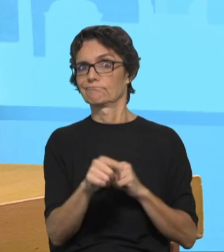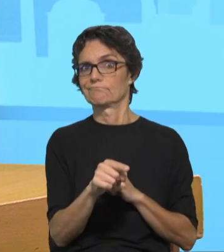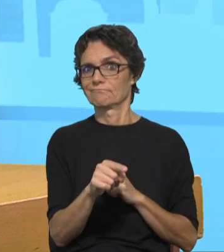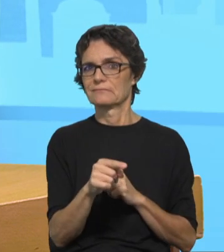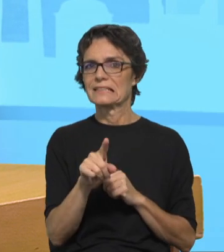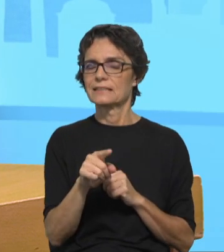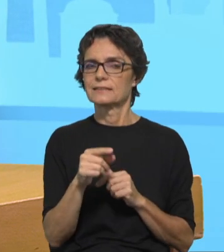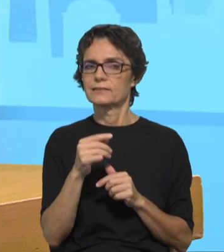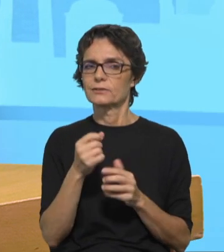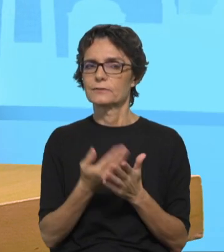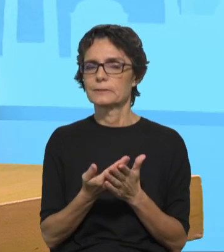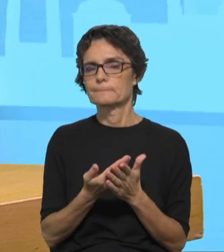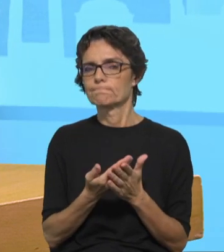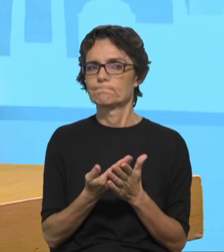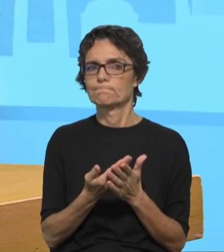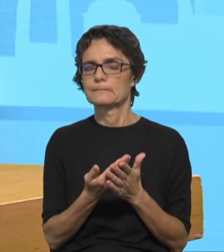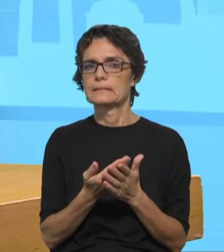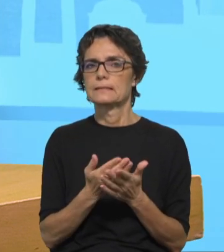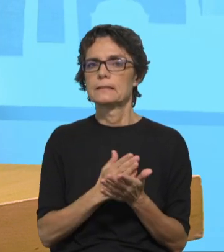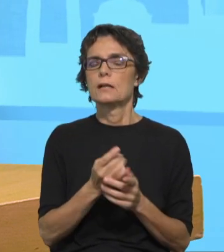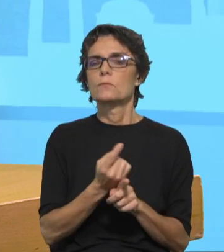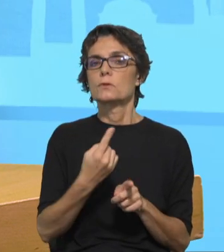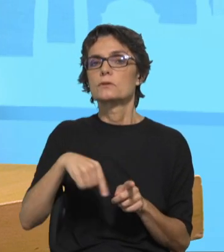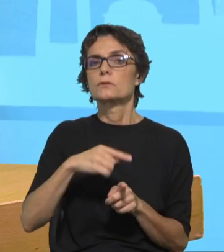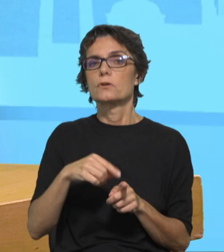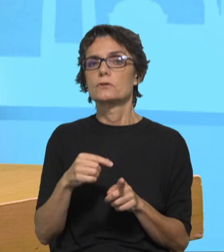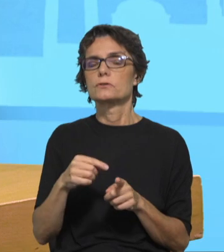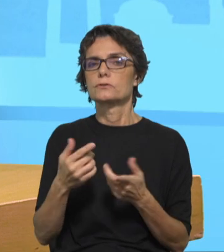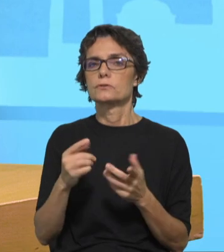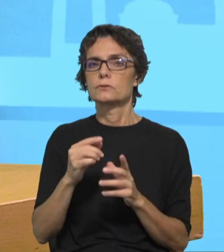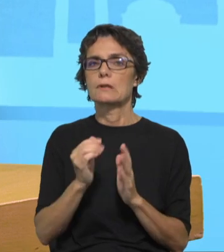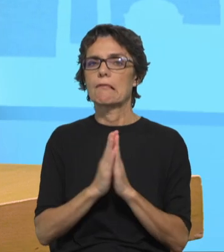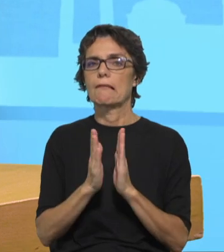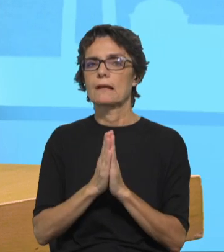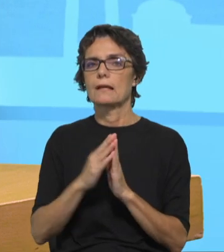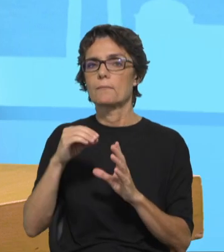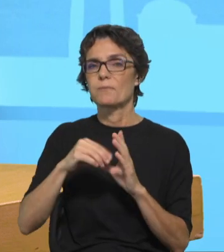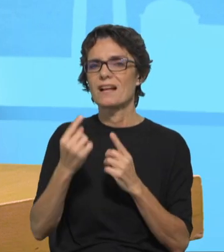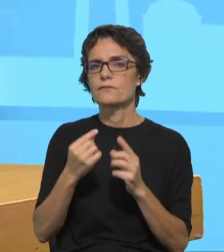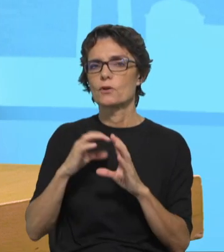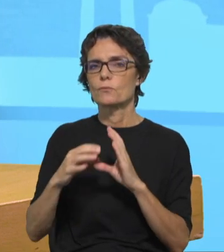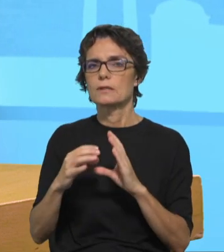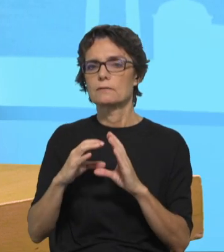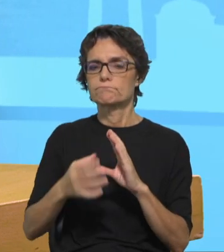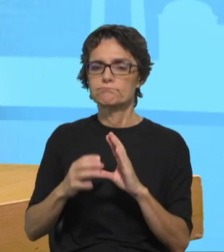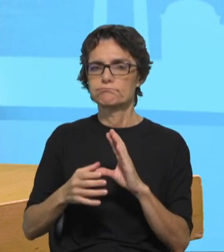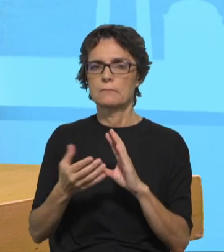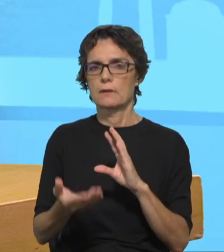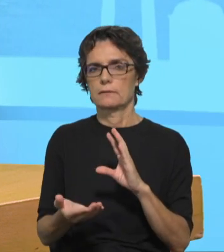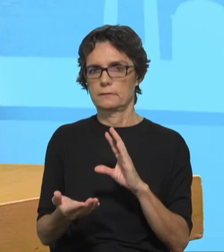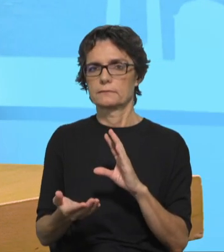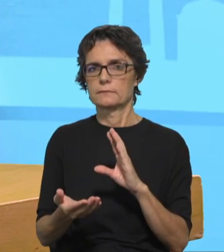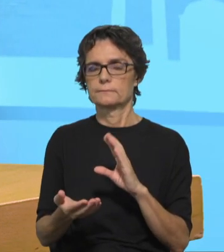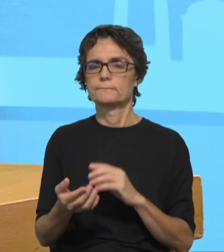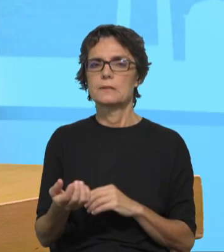porque dentro da igreja nós também não somos muito bons a comunicar, nem internamente, não é? O que eu acho que houve ali é